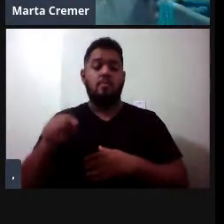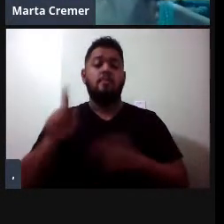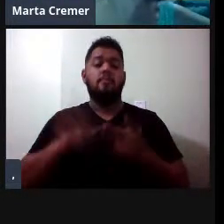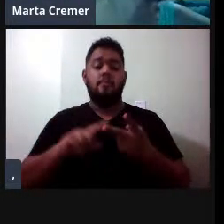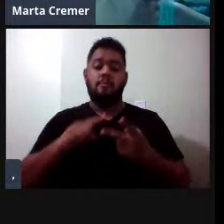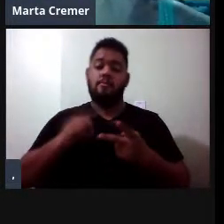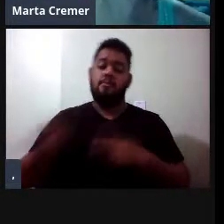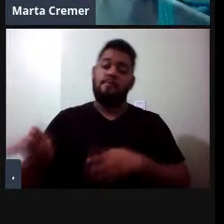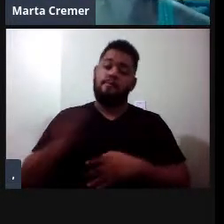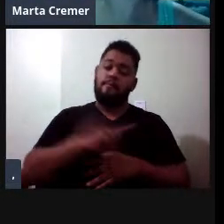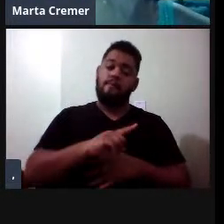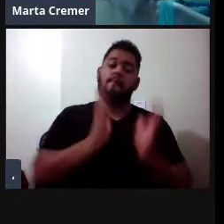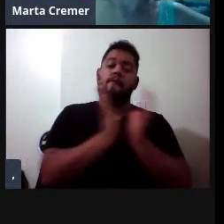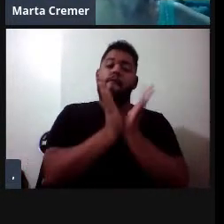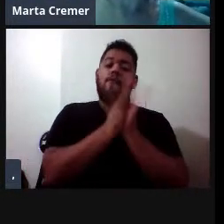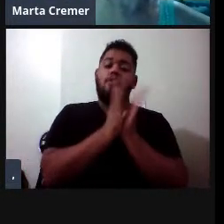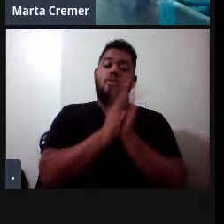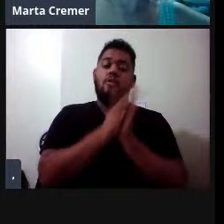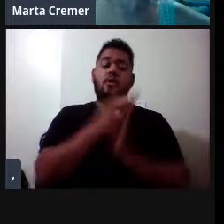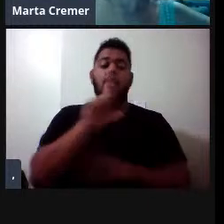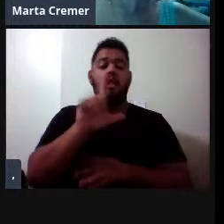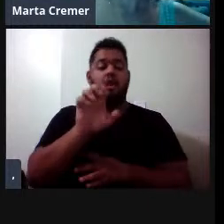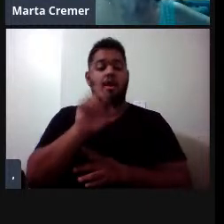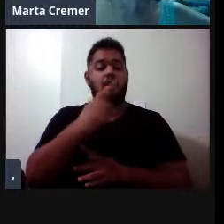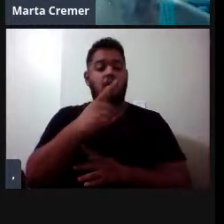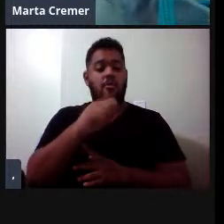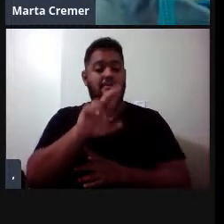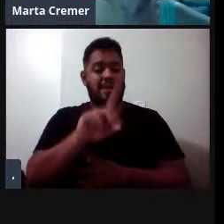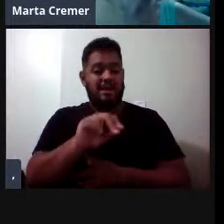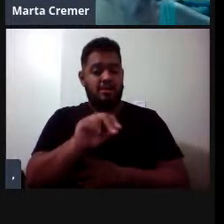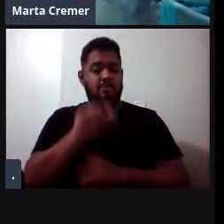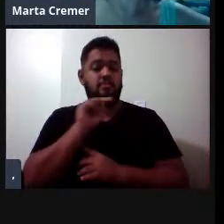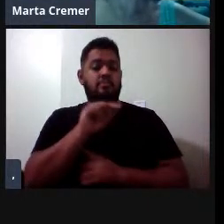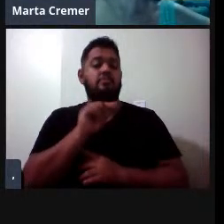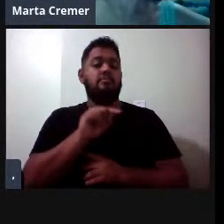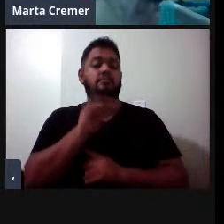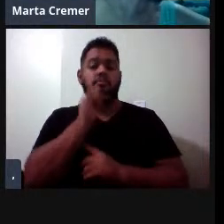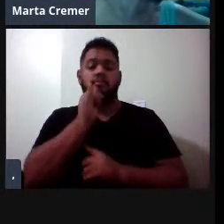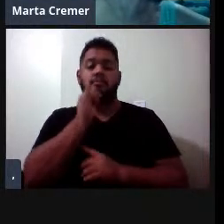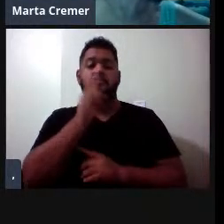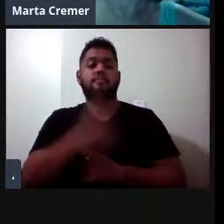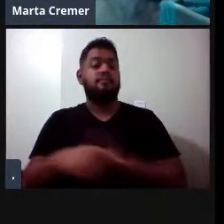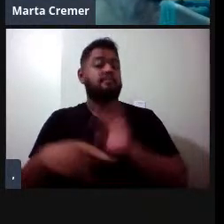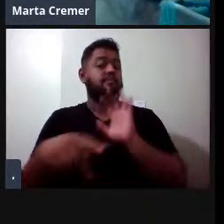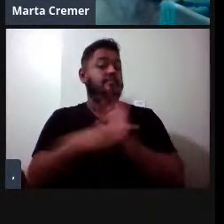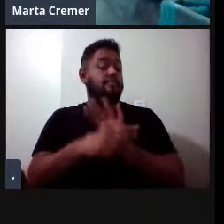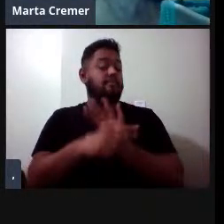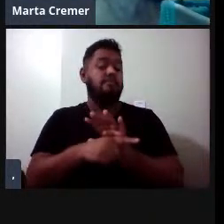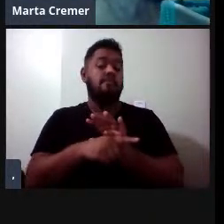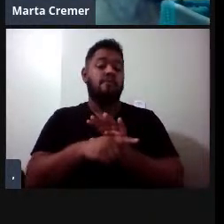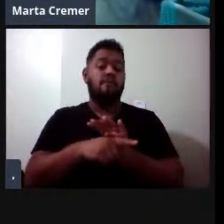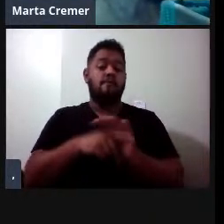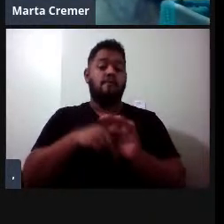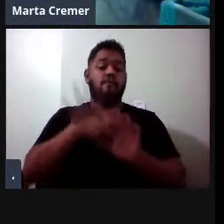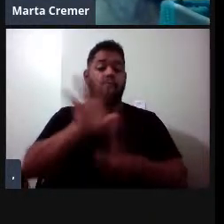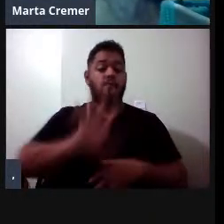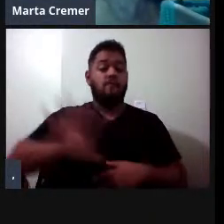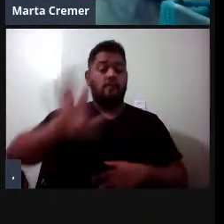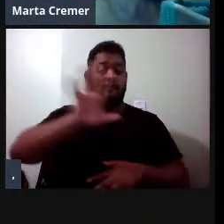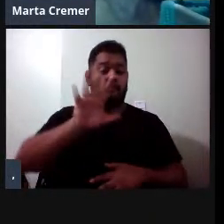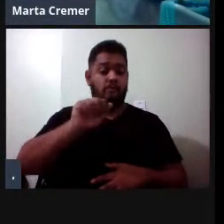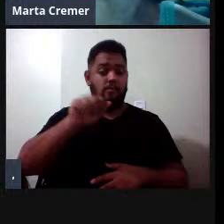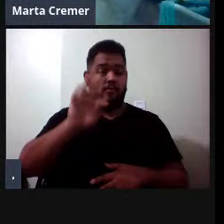leoparda, a hidrurga leptonics, que é considerado o predador de topo do continente antártico, então, esse azulzinho